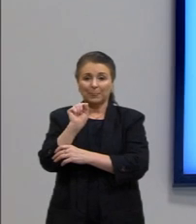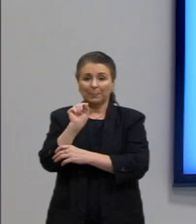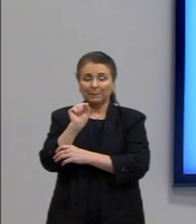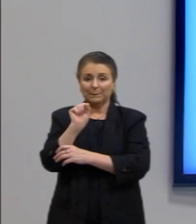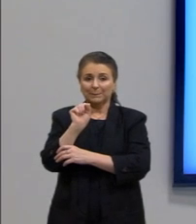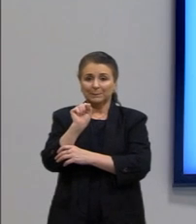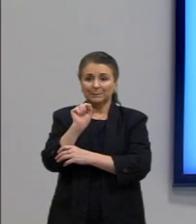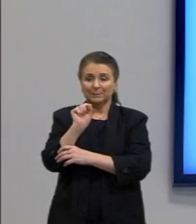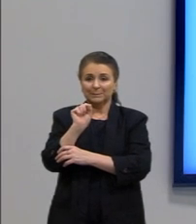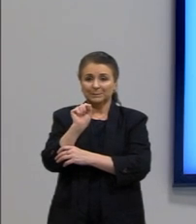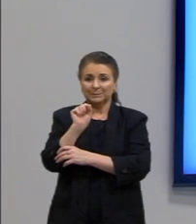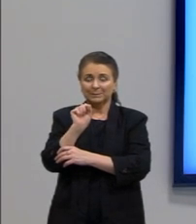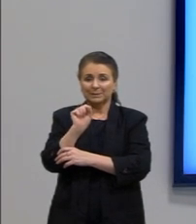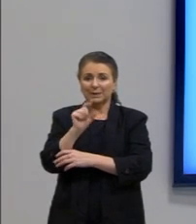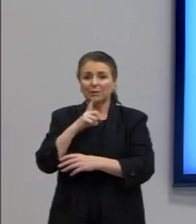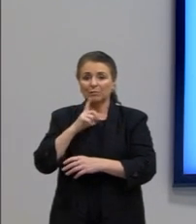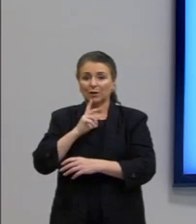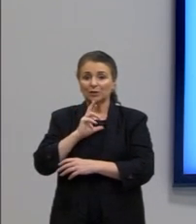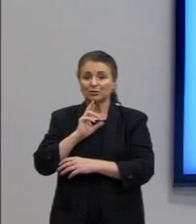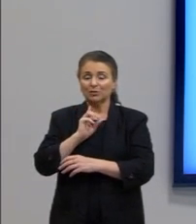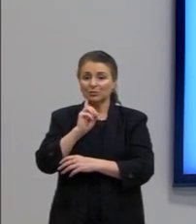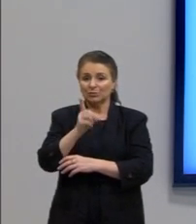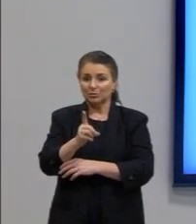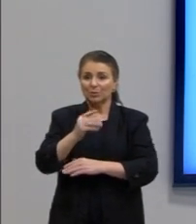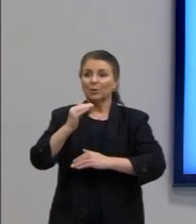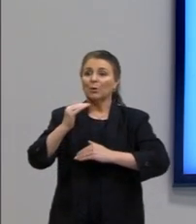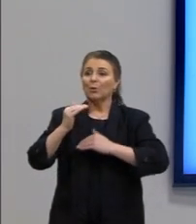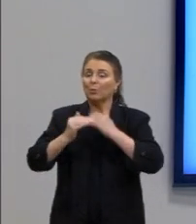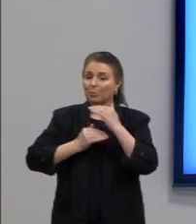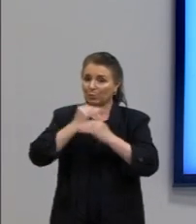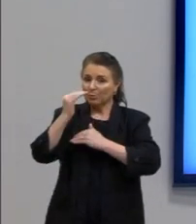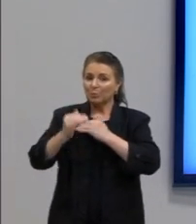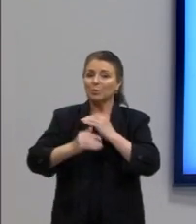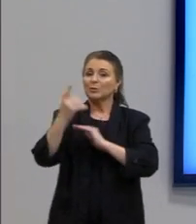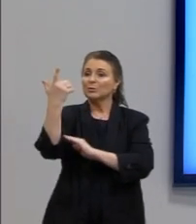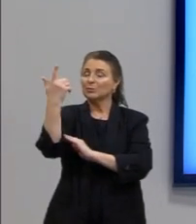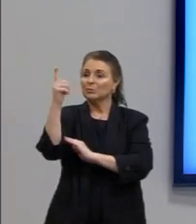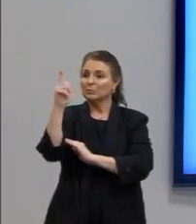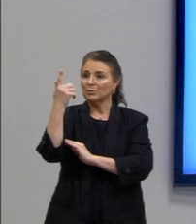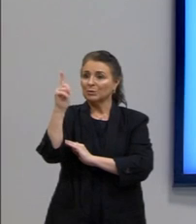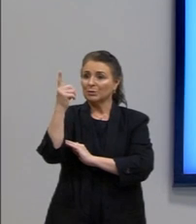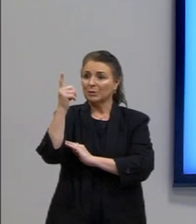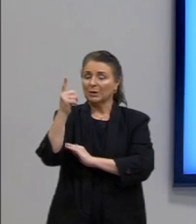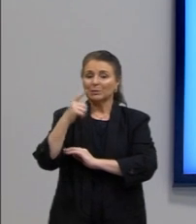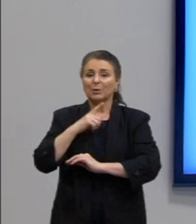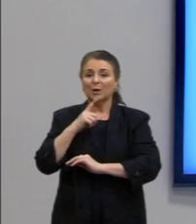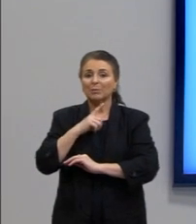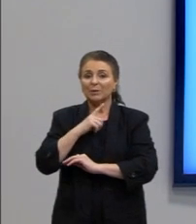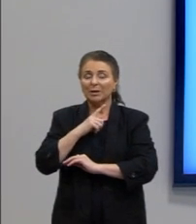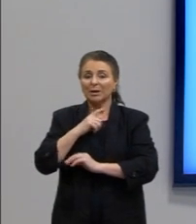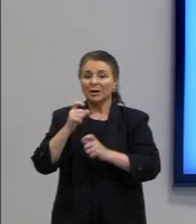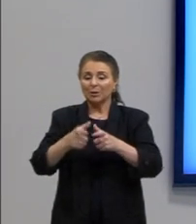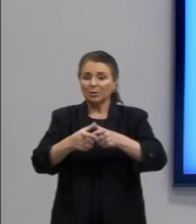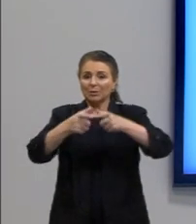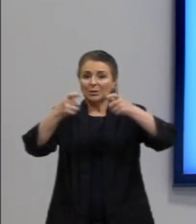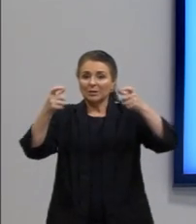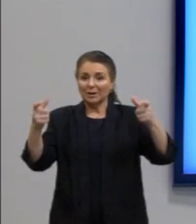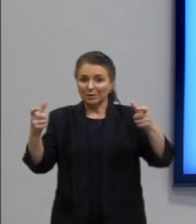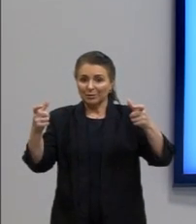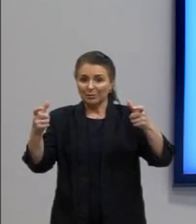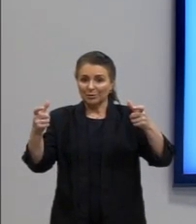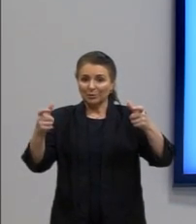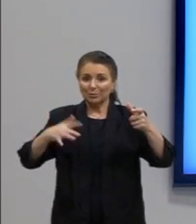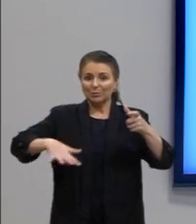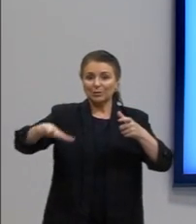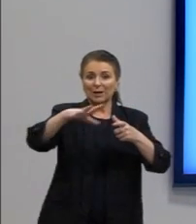já direto para a resposta. O processo, então, geográfico descrito é o crescimento das áreas periféricas.